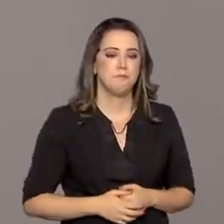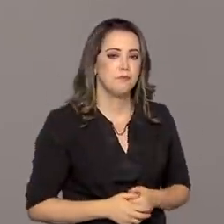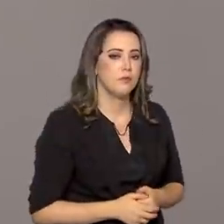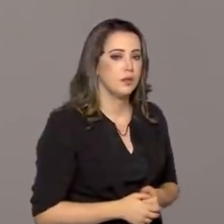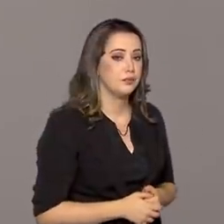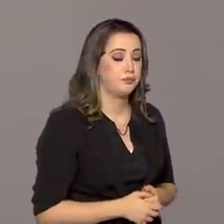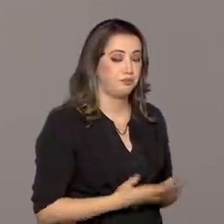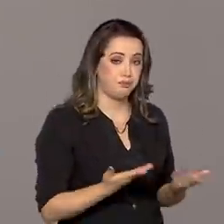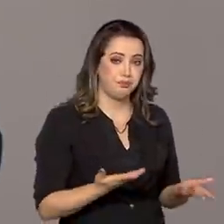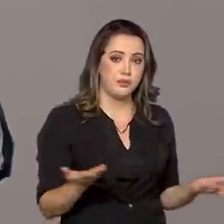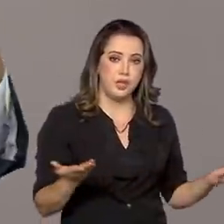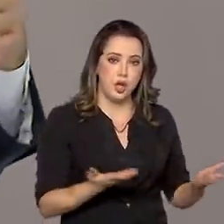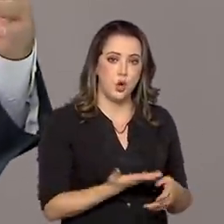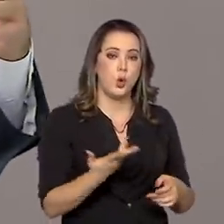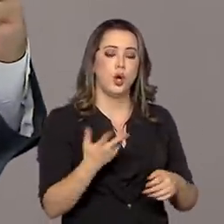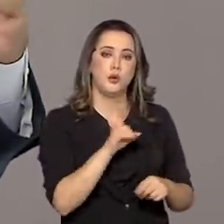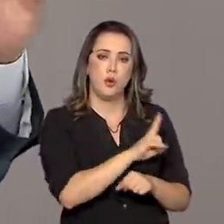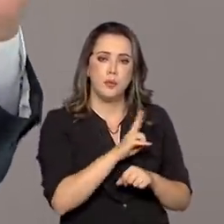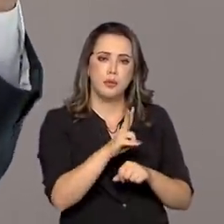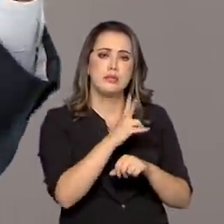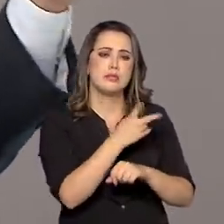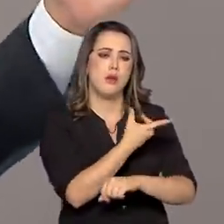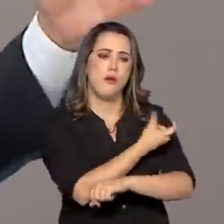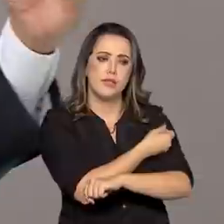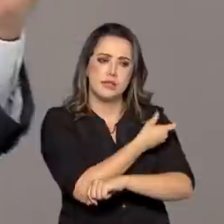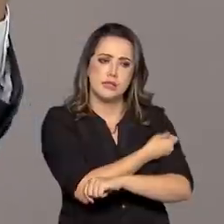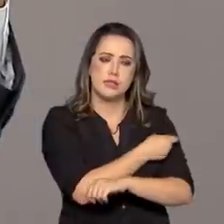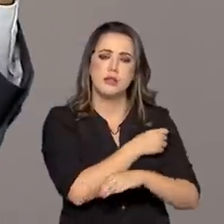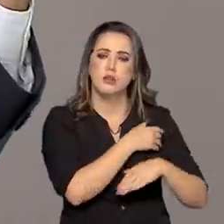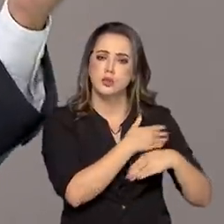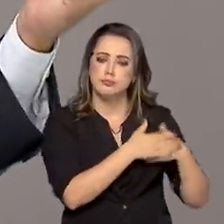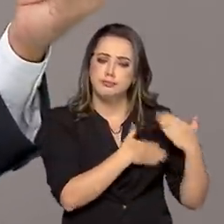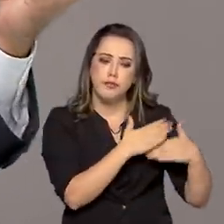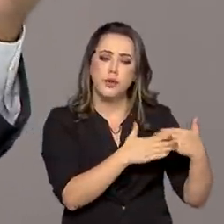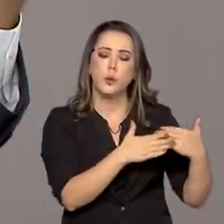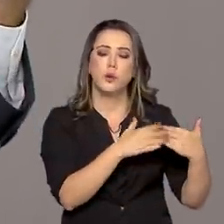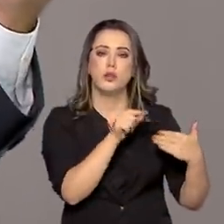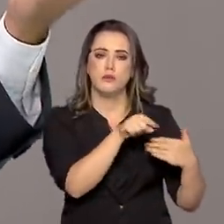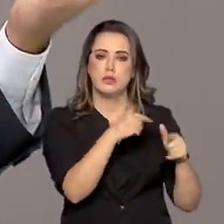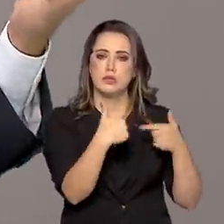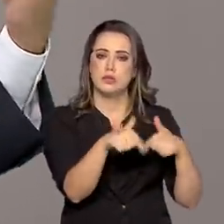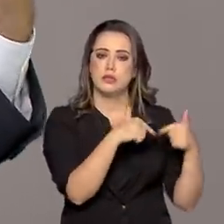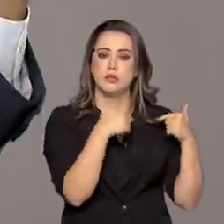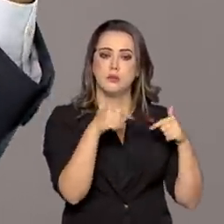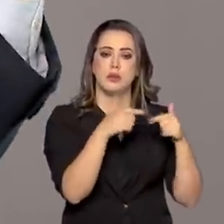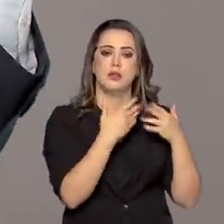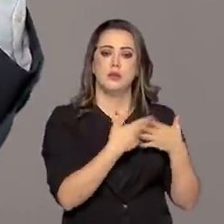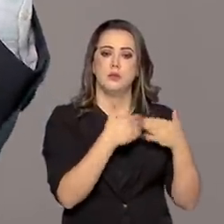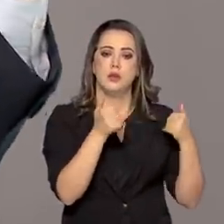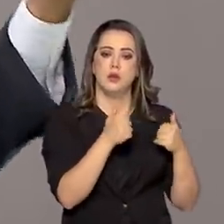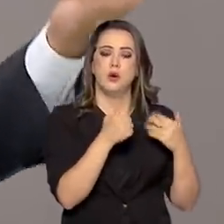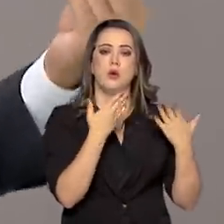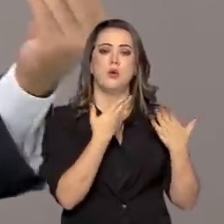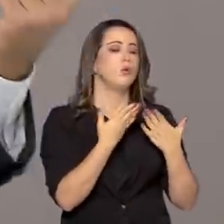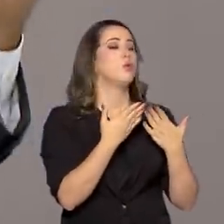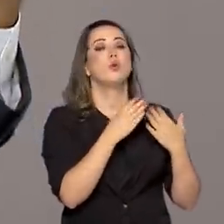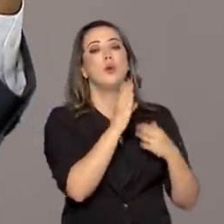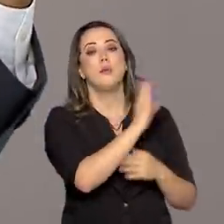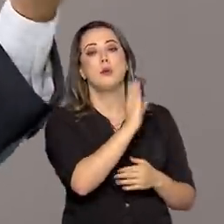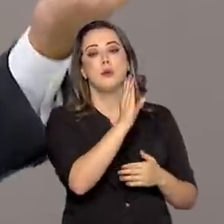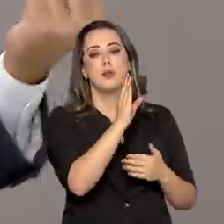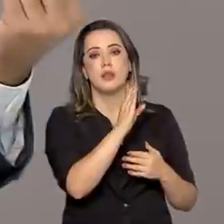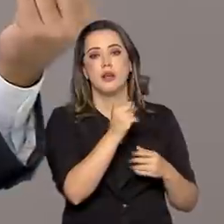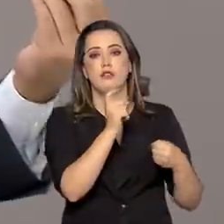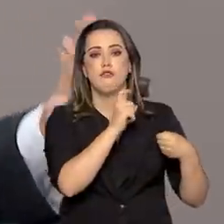Brasil e o avanço da imunização no decorrer de 2021, vocês trabalham com algum panorama da Biblioteca e, aos poucos,